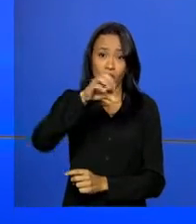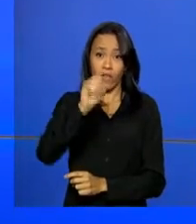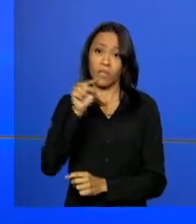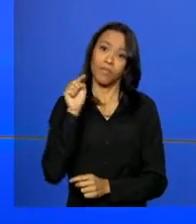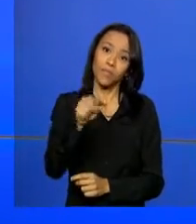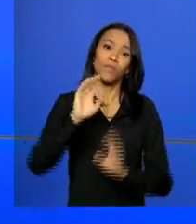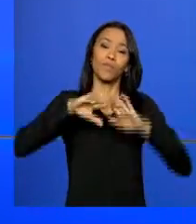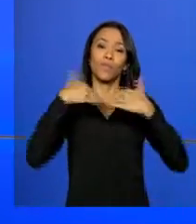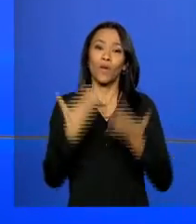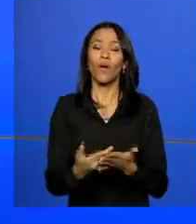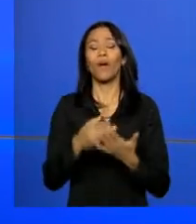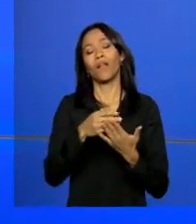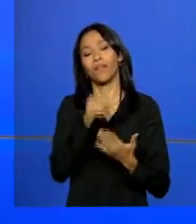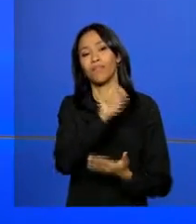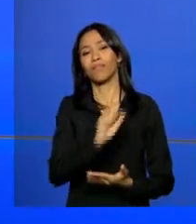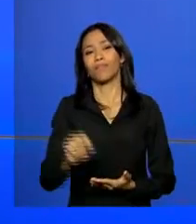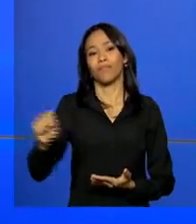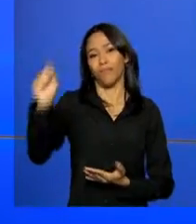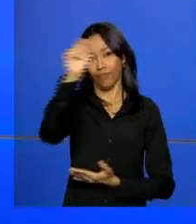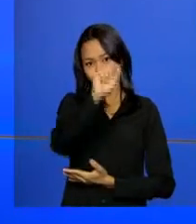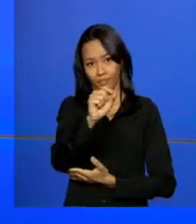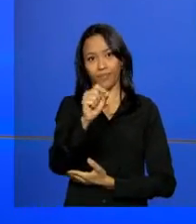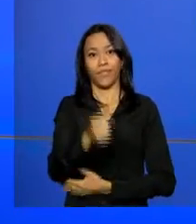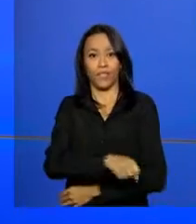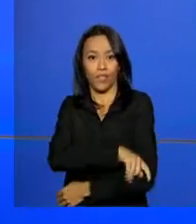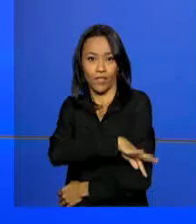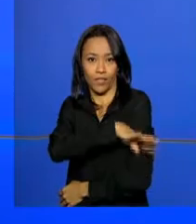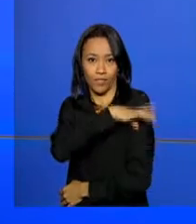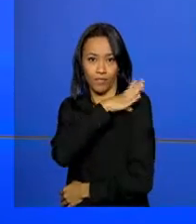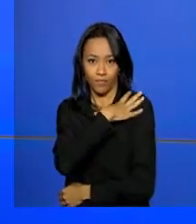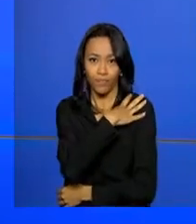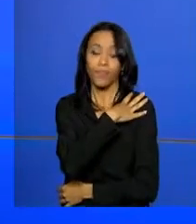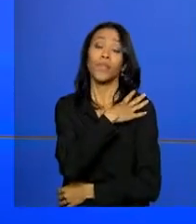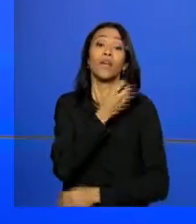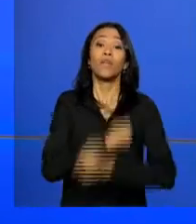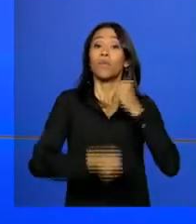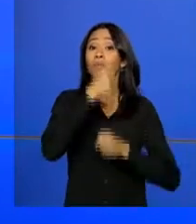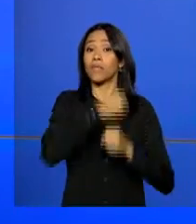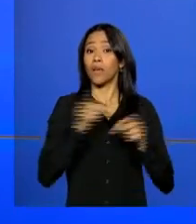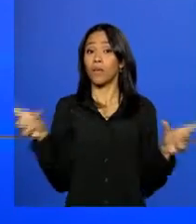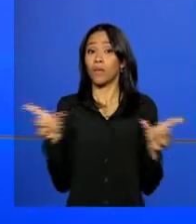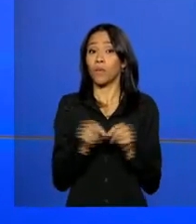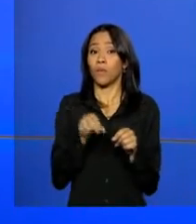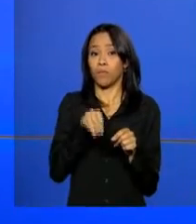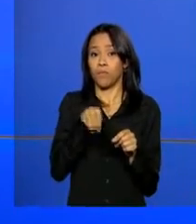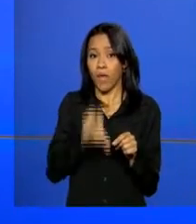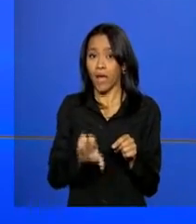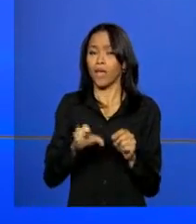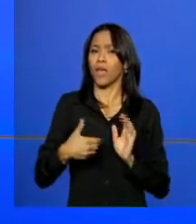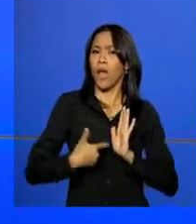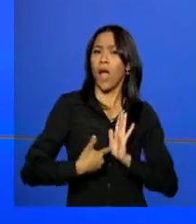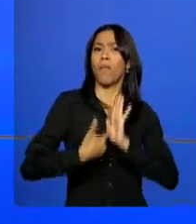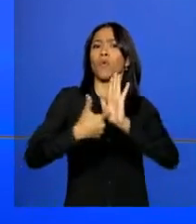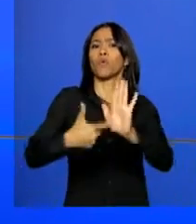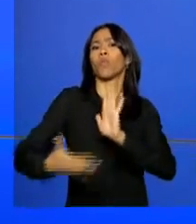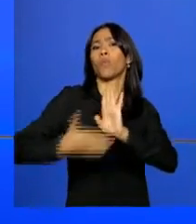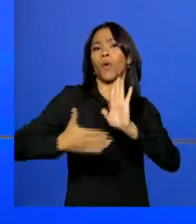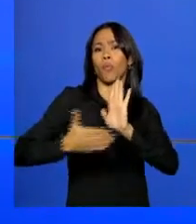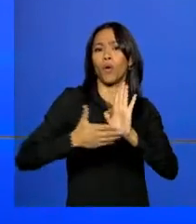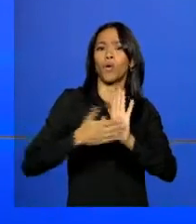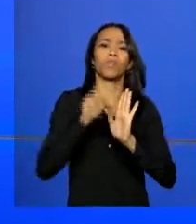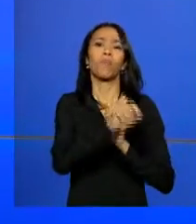mil escolas de educação básica do país. No ano passado, o Ministério da Educação apresentou a proposta preliminar elaborada por